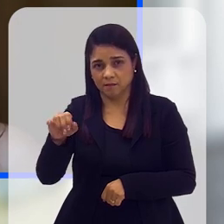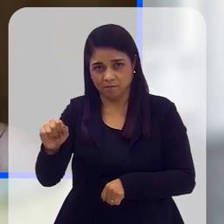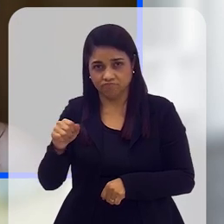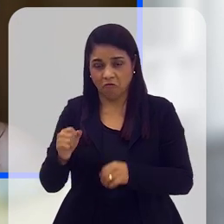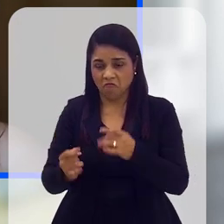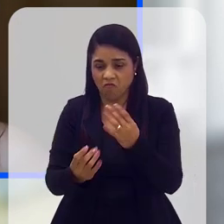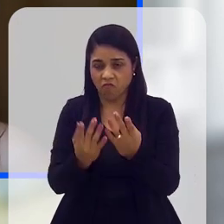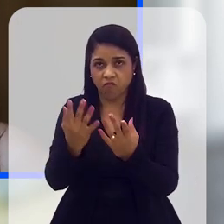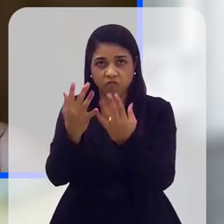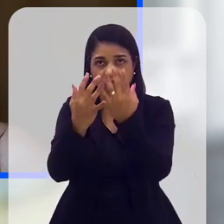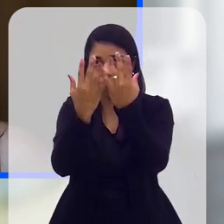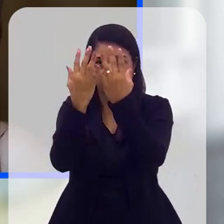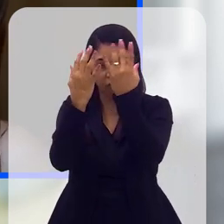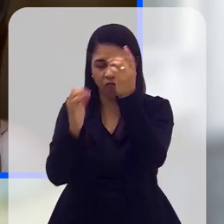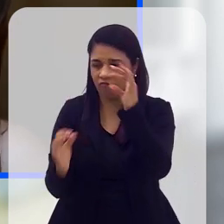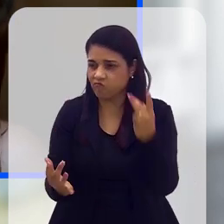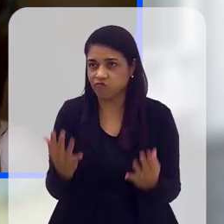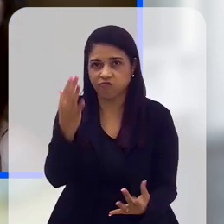virou fumaça.